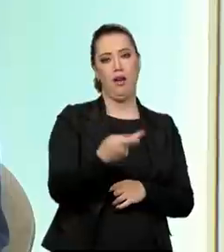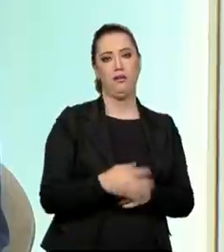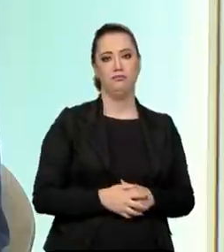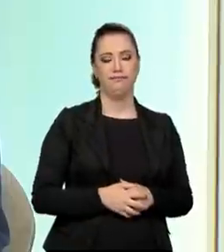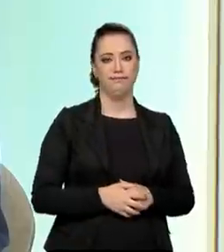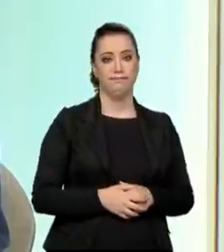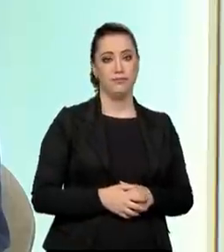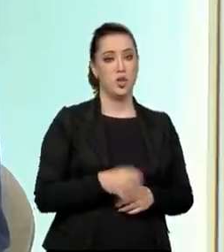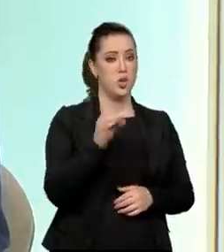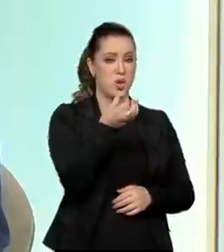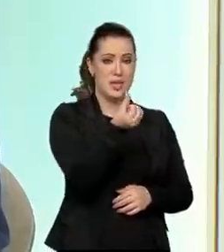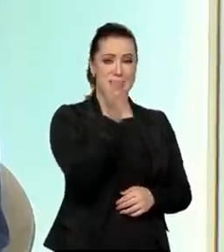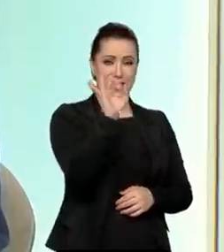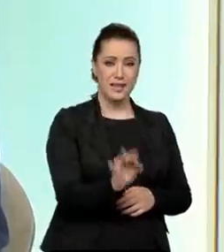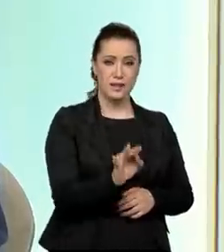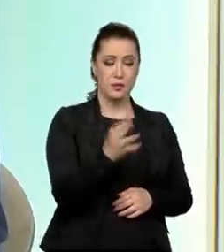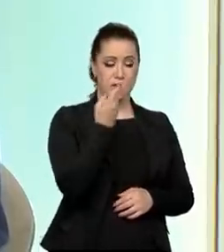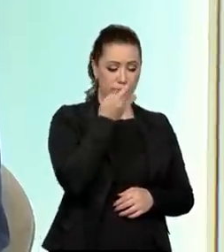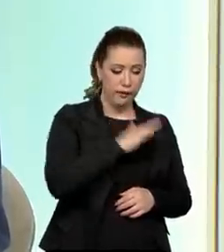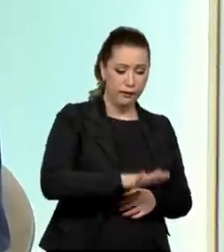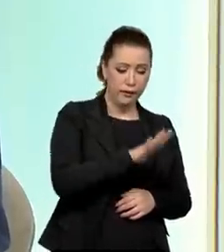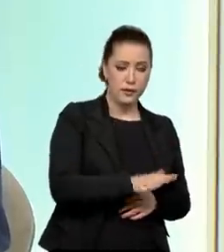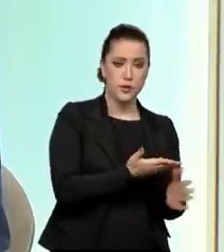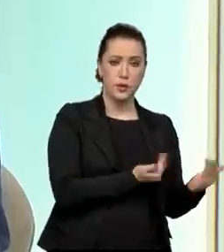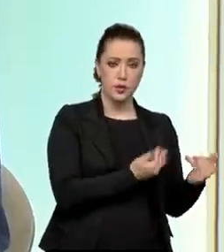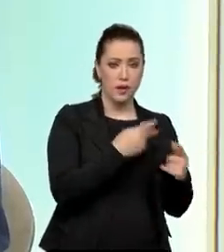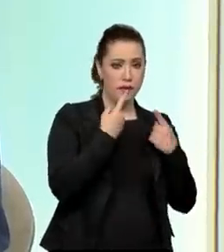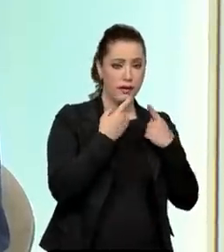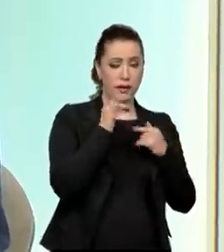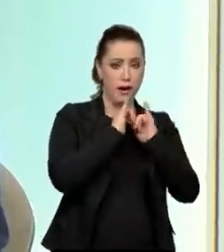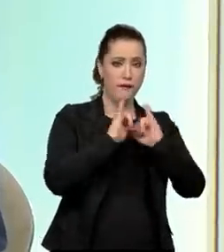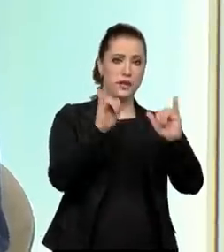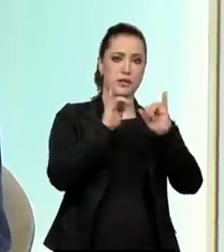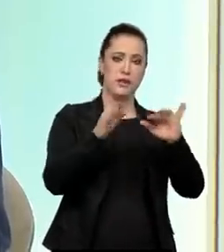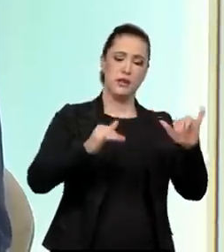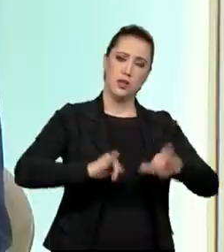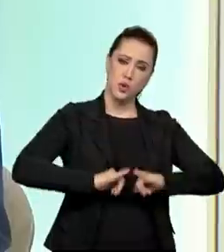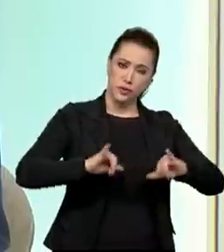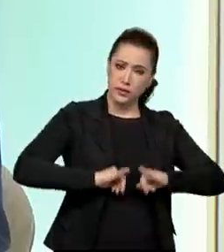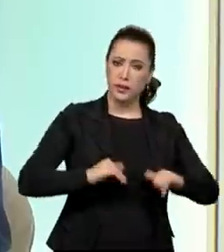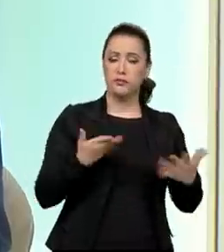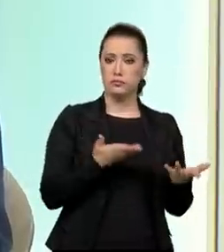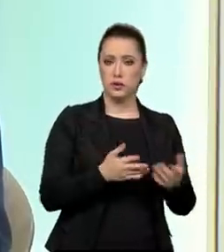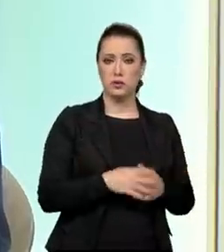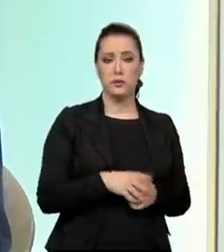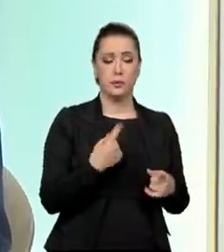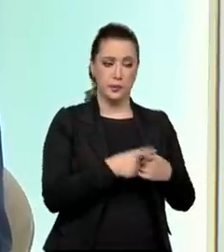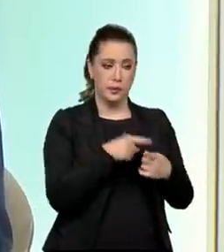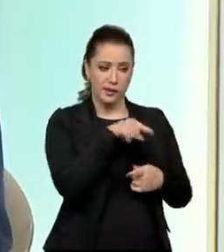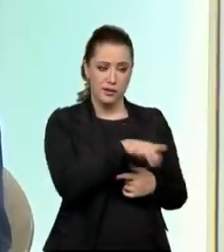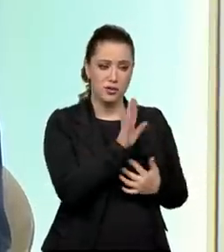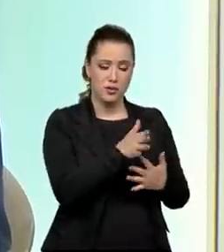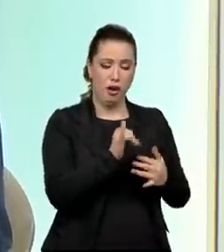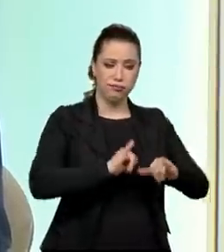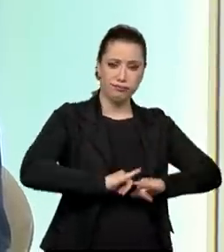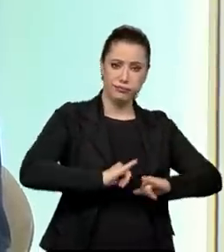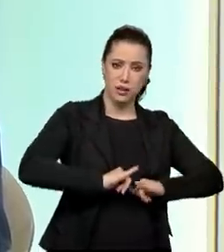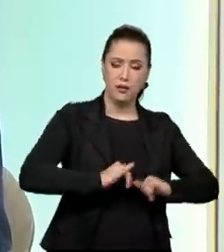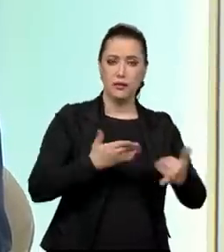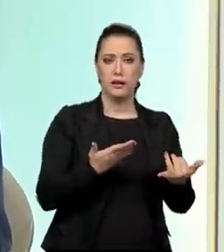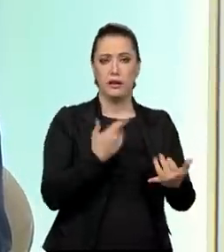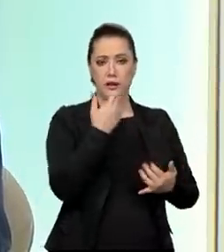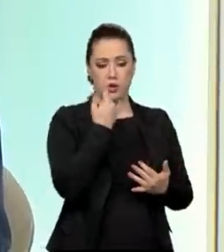dos casos, é a própria criança ou adolescente que fazem a denúncia de uma violência sofrida, lógico, pela própria condição de vulnerabilidade da criança,